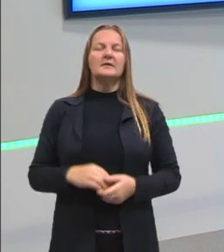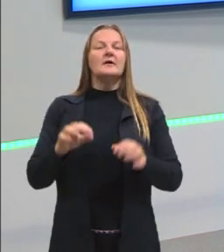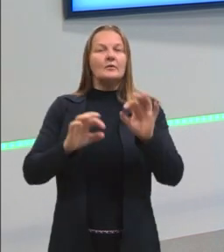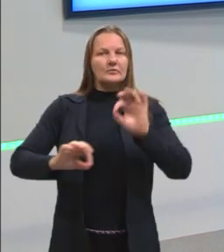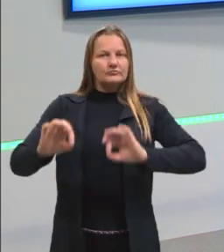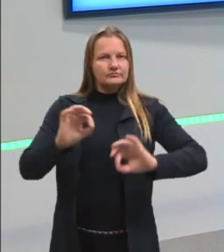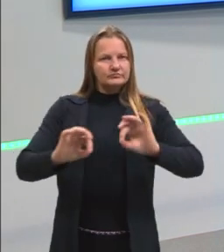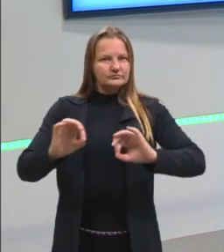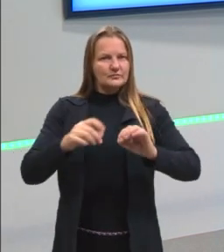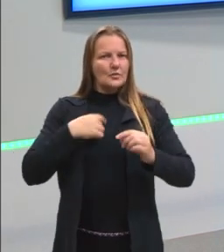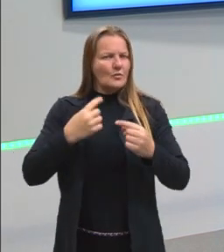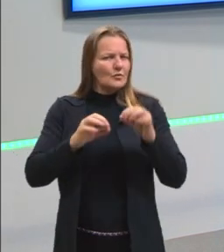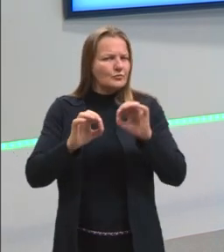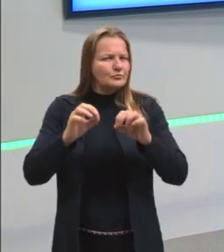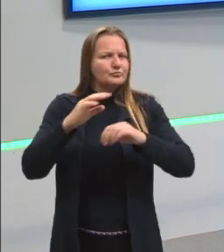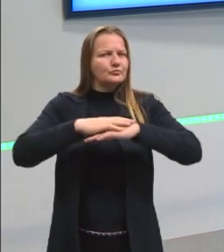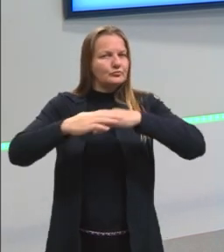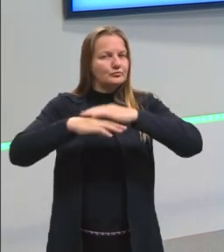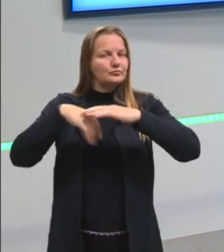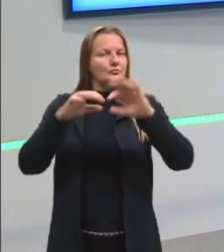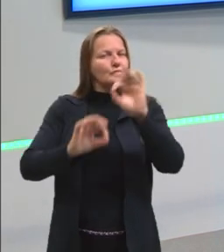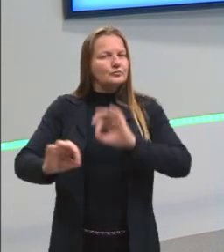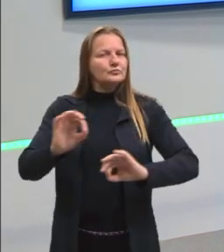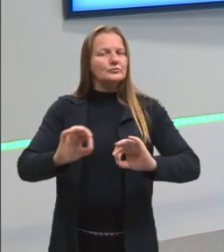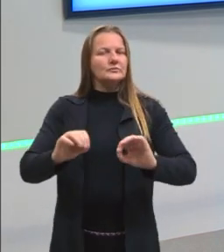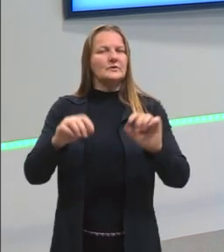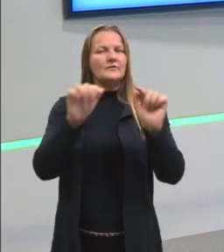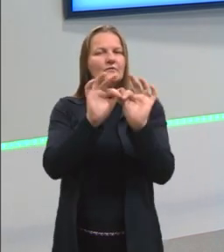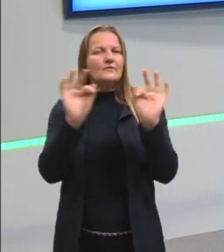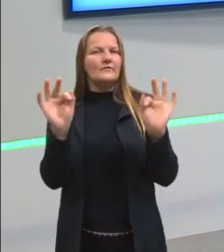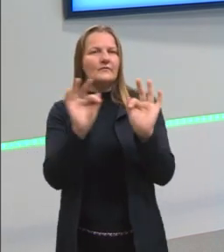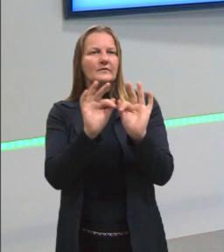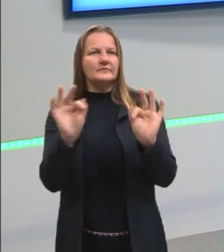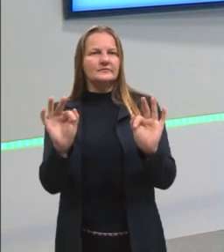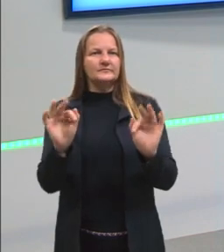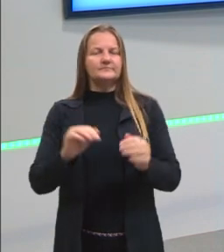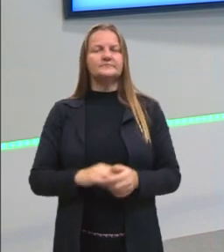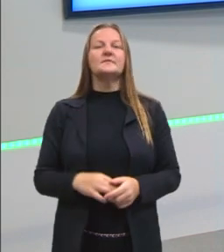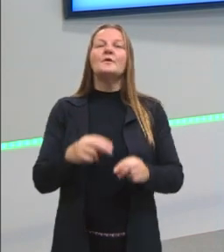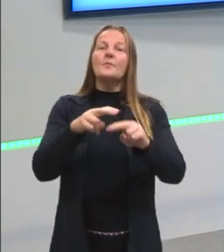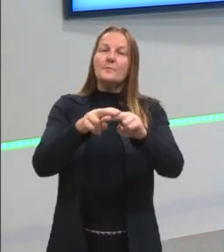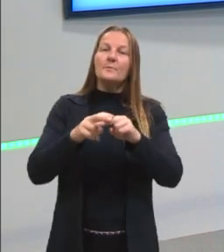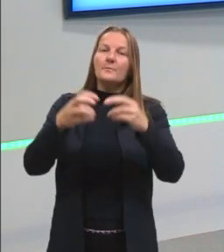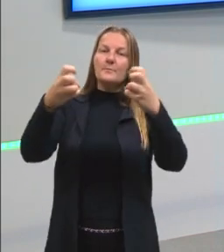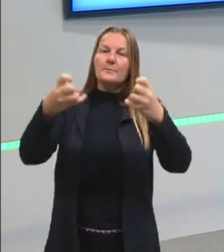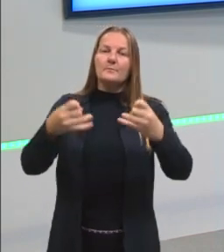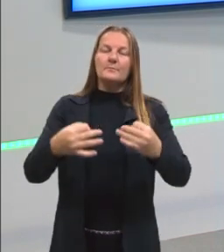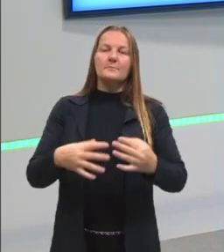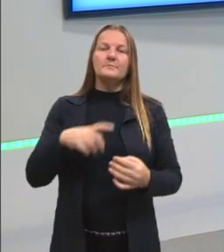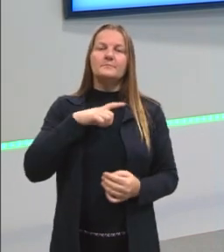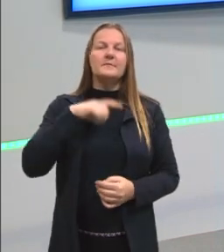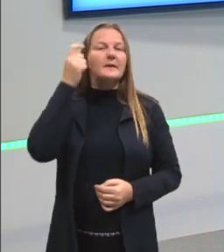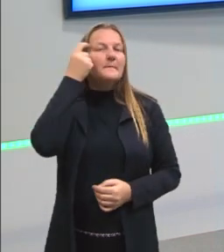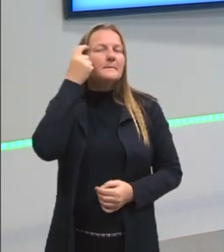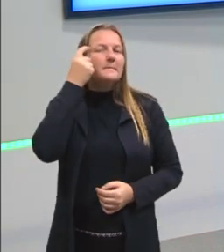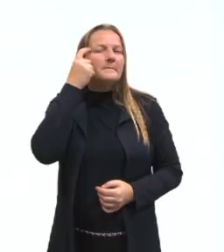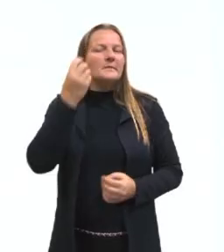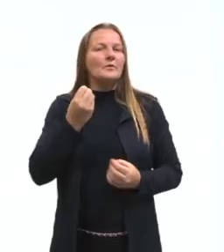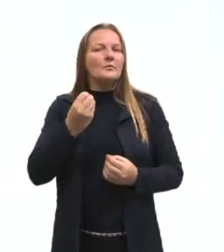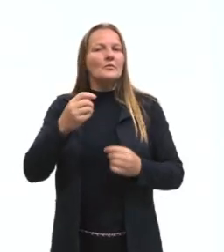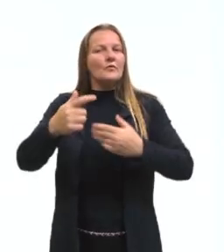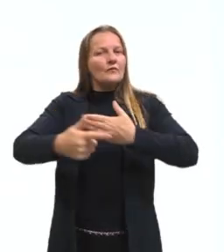organização, como a gente monta essas frases. Para isso, a gente pensou nas nossas